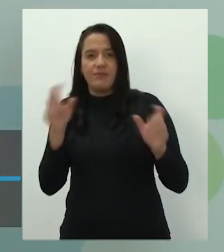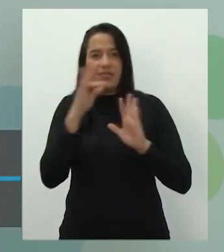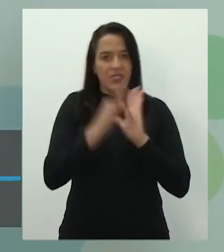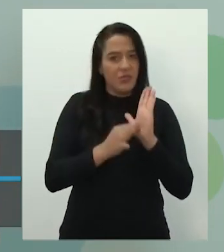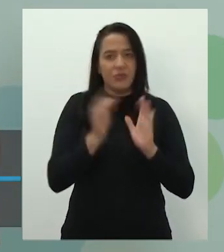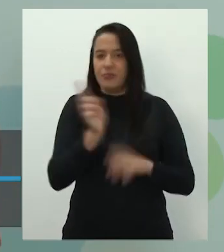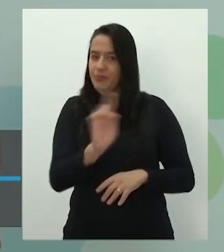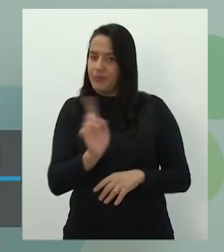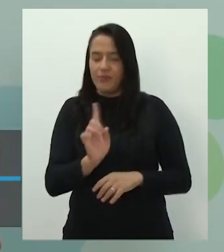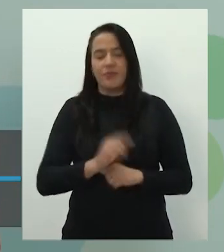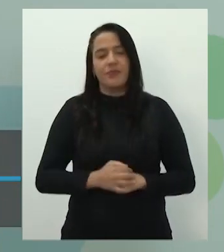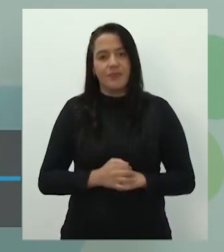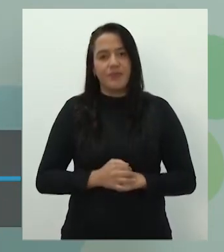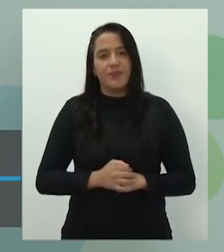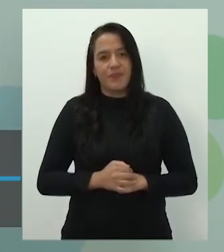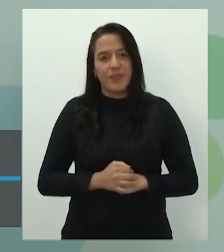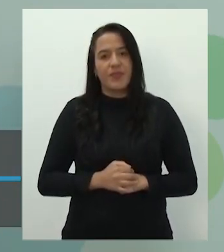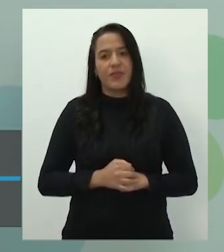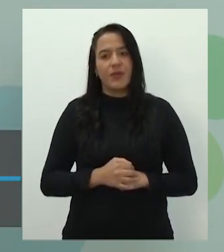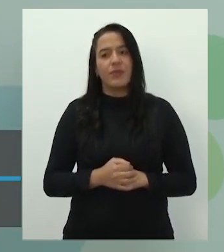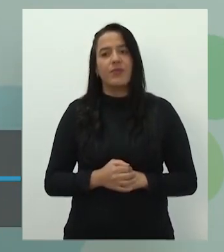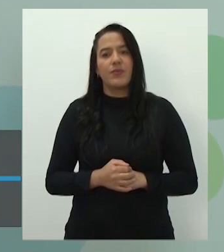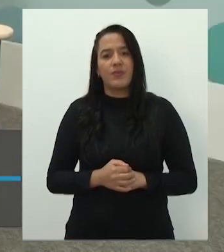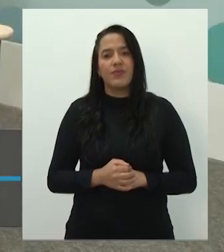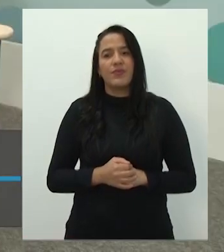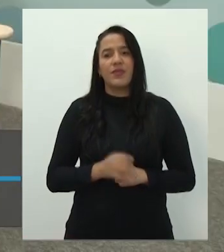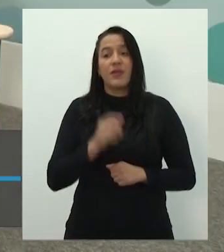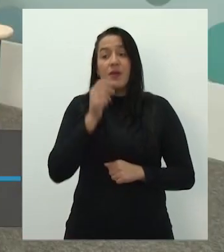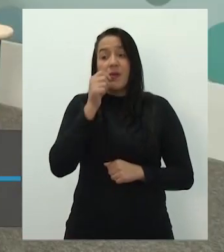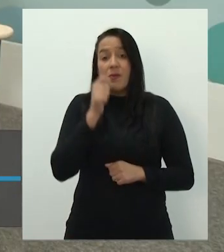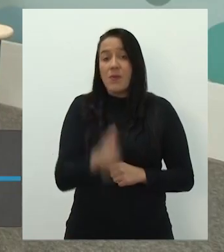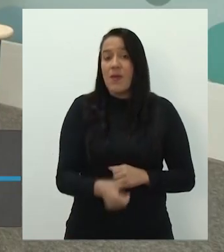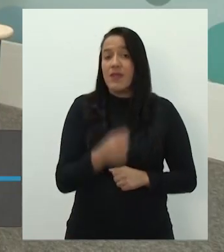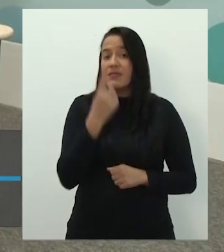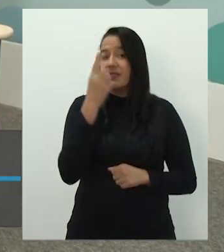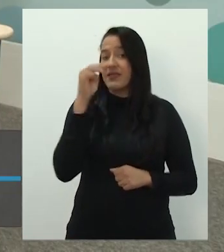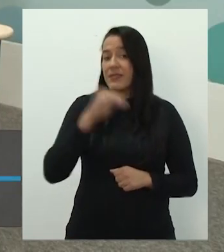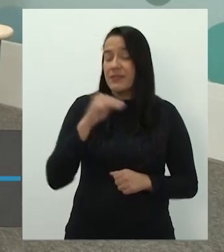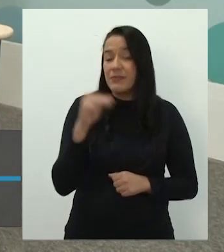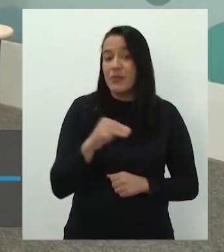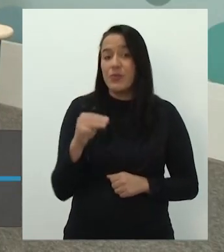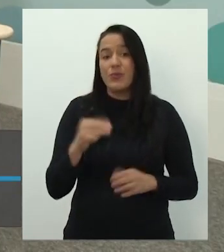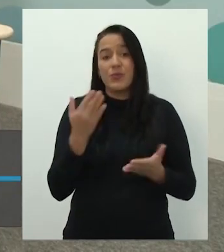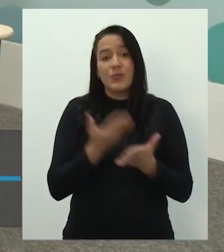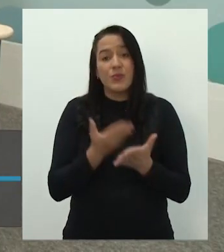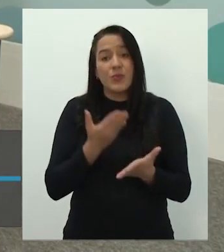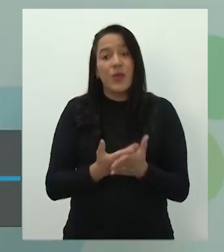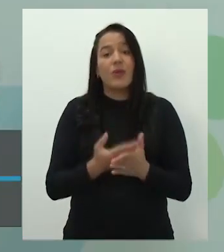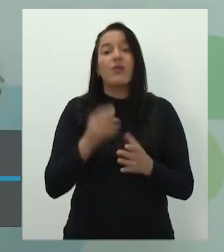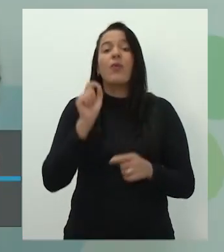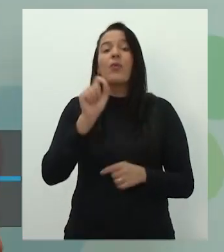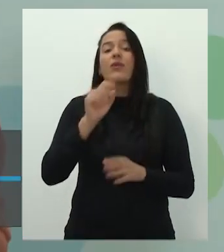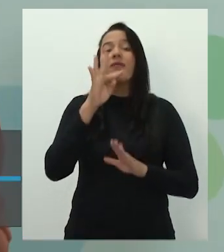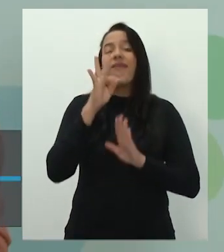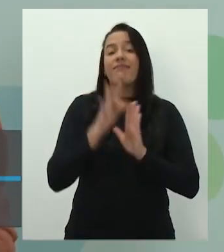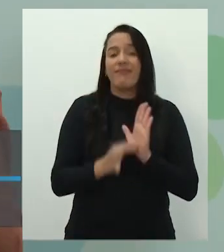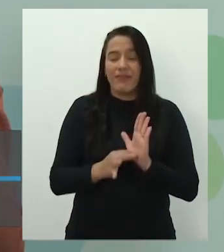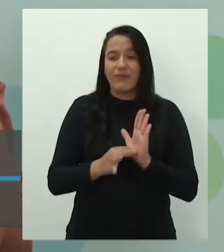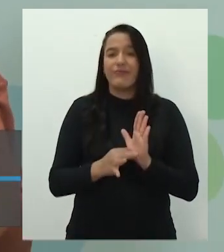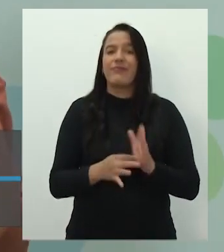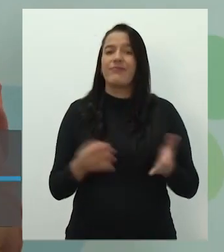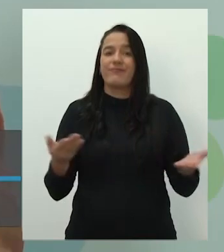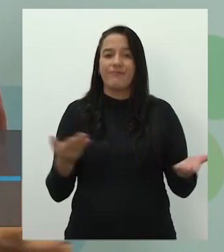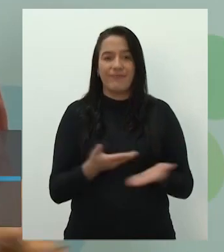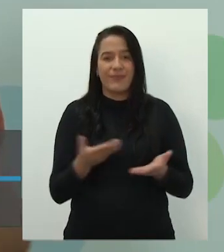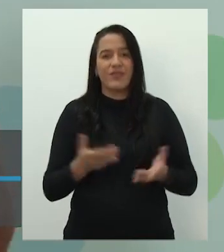fez um caminho bem grande aqui. Quase 15 minutos de aula só para desmistificar, porque eu sabia. O que é texto. Eu sabia que eles iam falar que texto